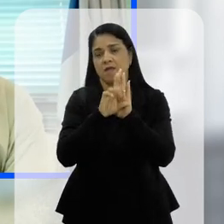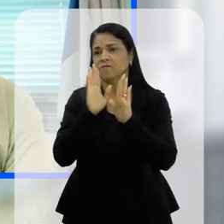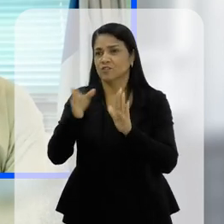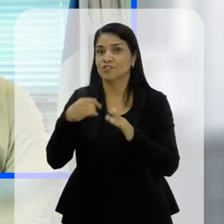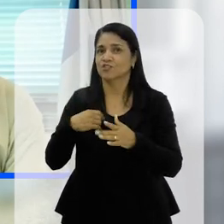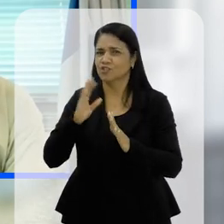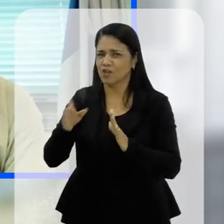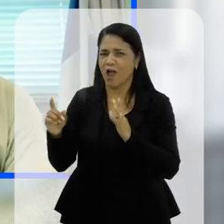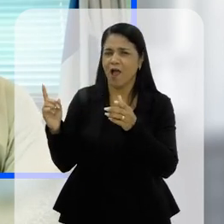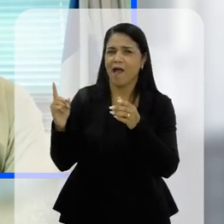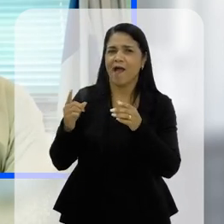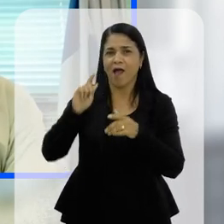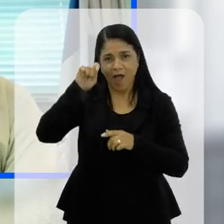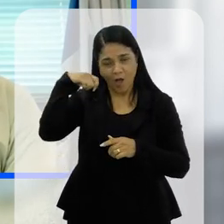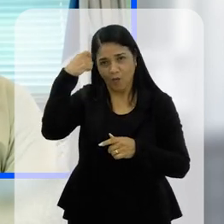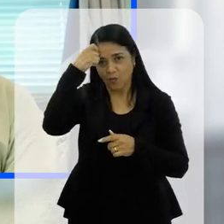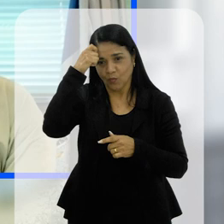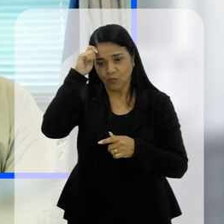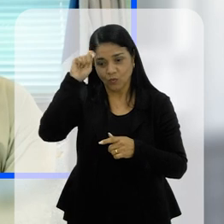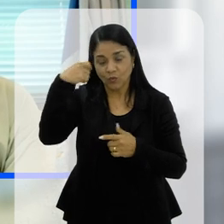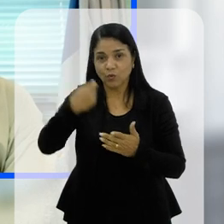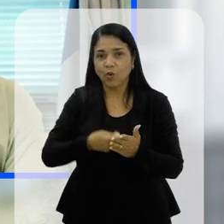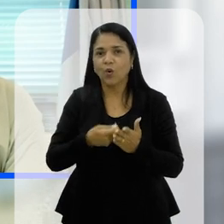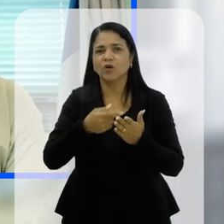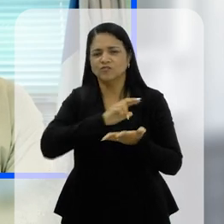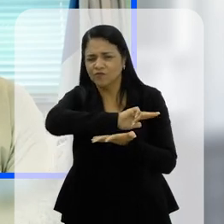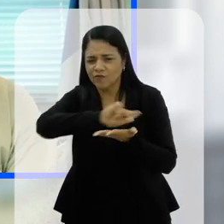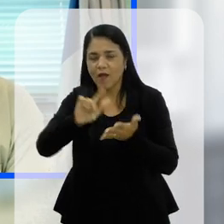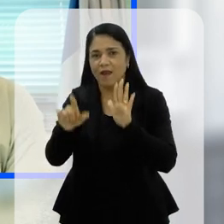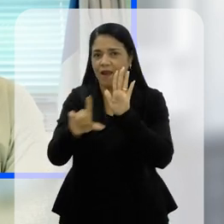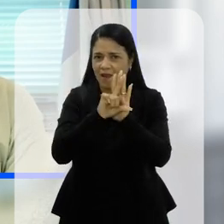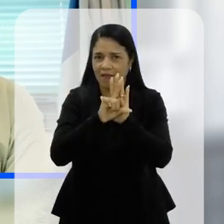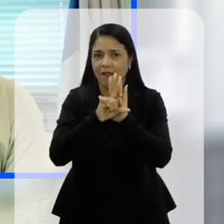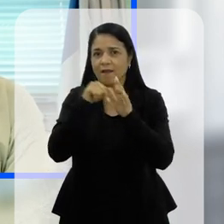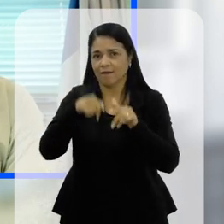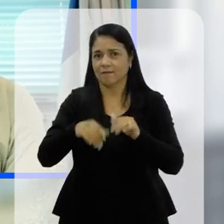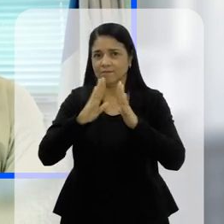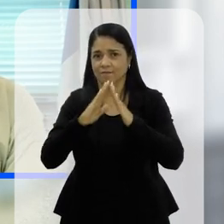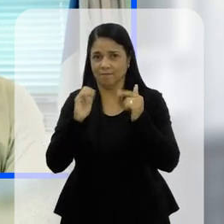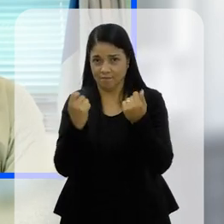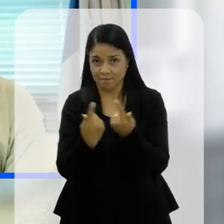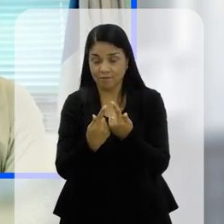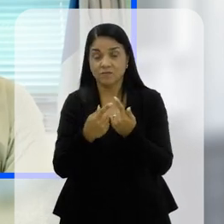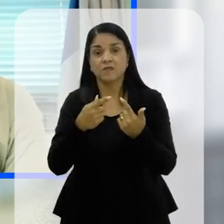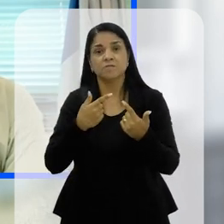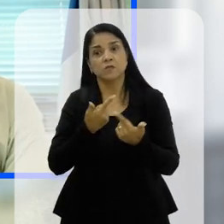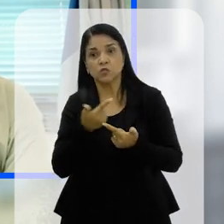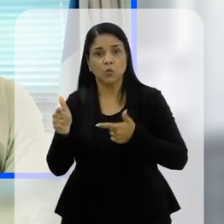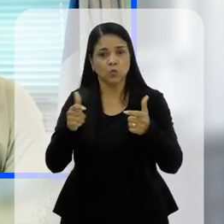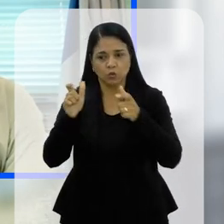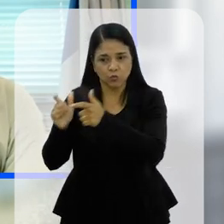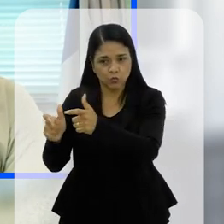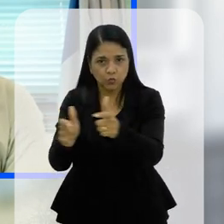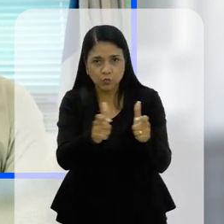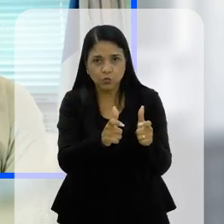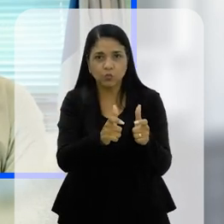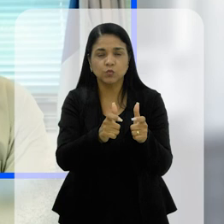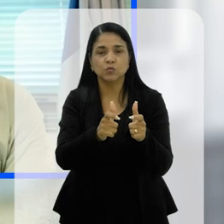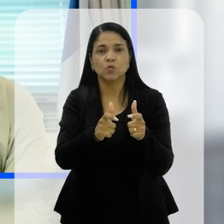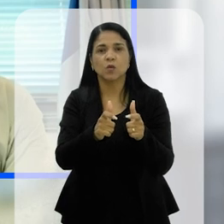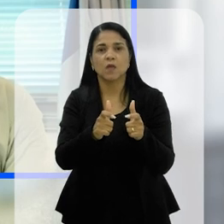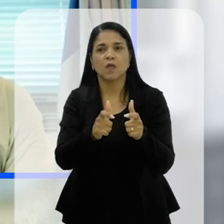nesse sentido. O senhor já é autor e coautor de mais de uma dezena delas aqui na casa, mas a Alerj também tem outros